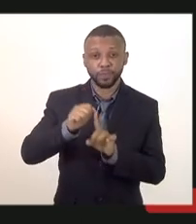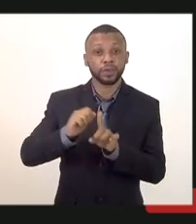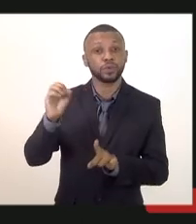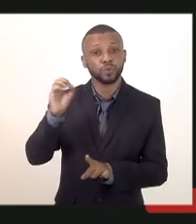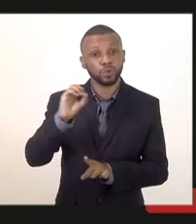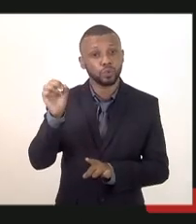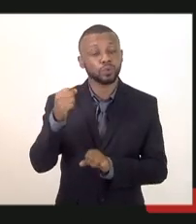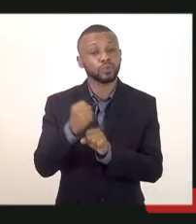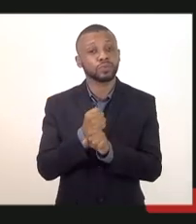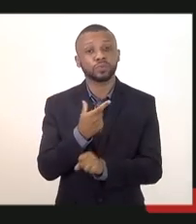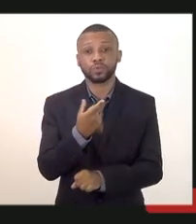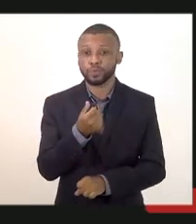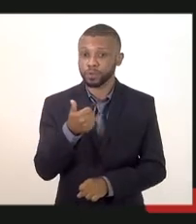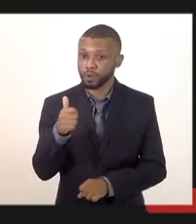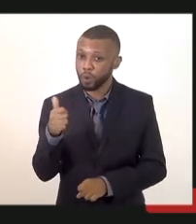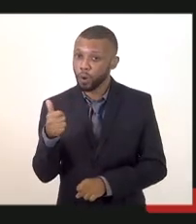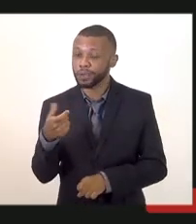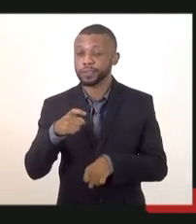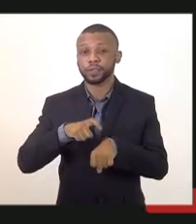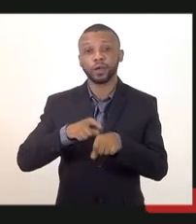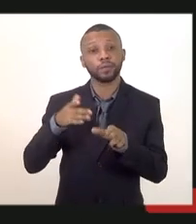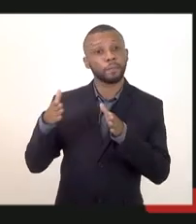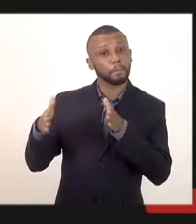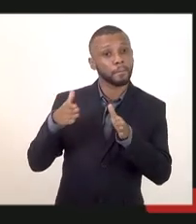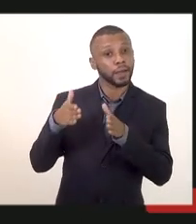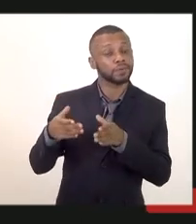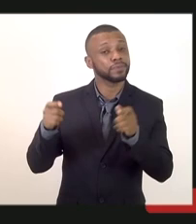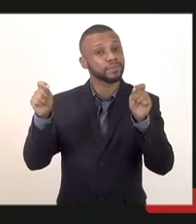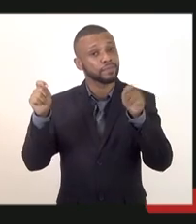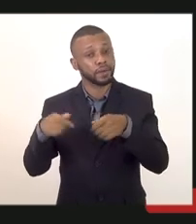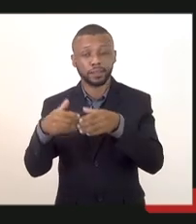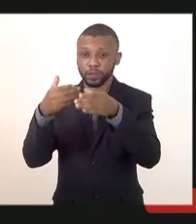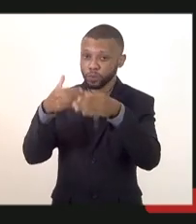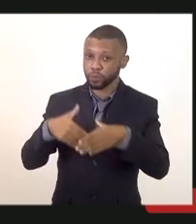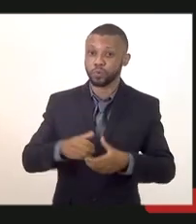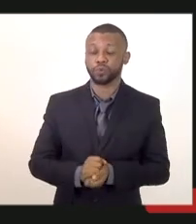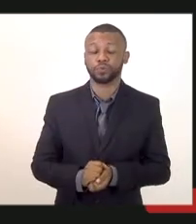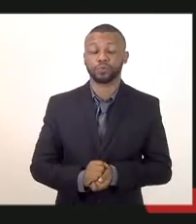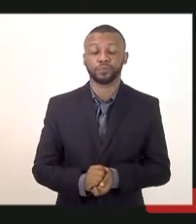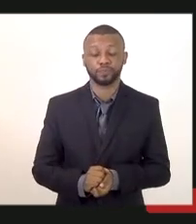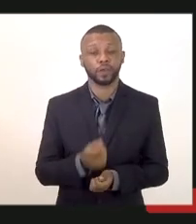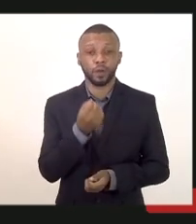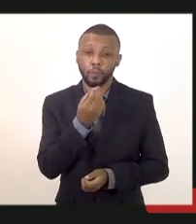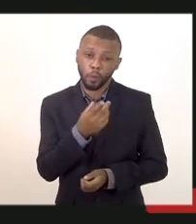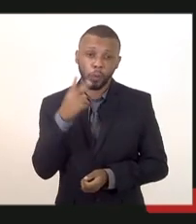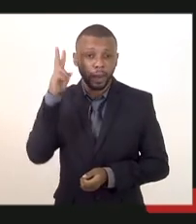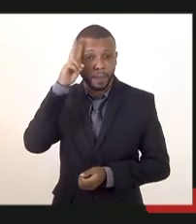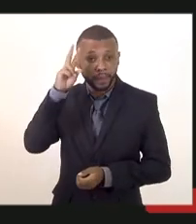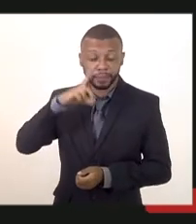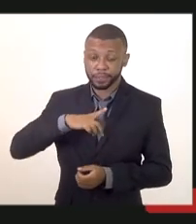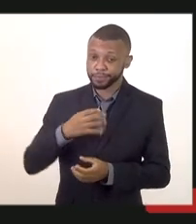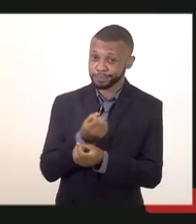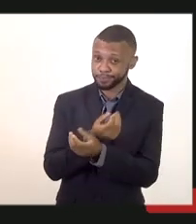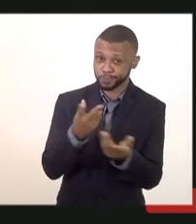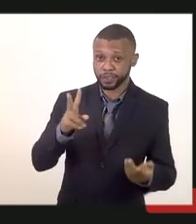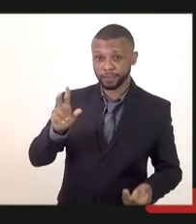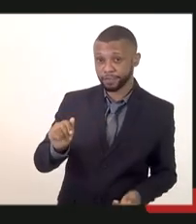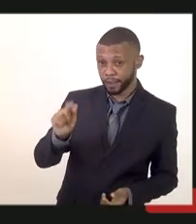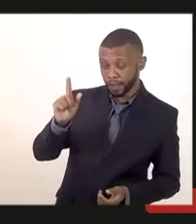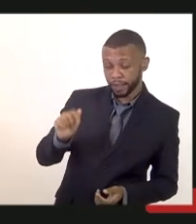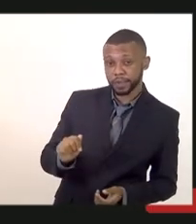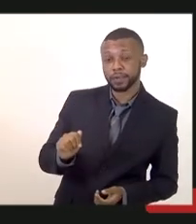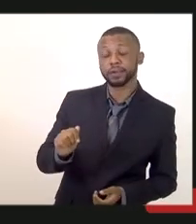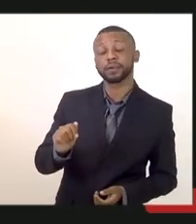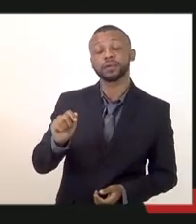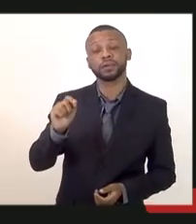prazo de validade do concurso faz necessário lembrar que foram disponibilizadas 400 vagas iniciais dessas elas 80 foram preenchidas por